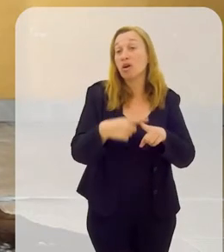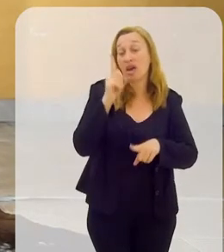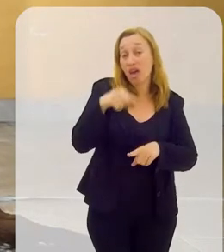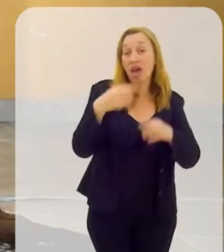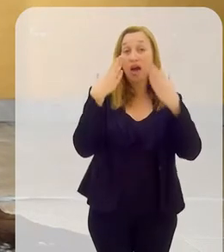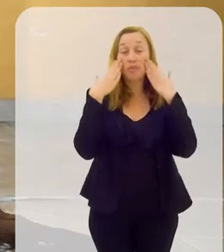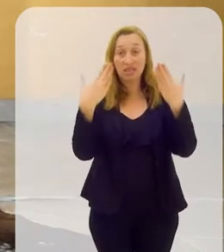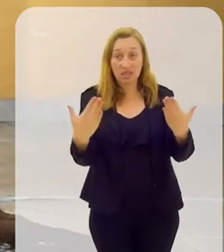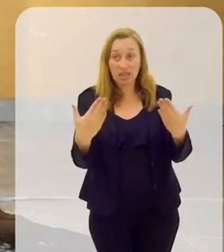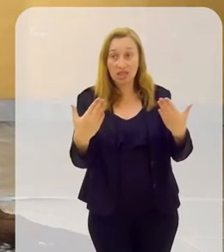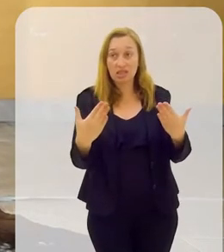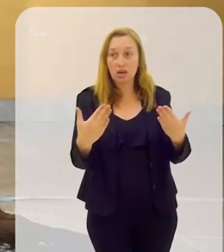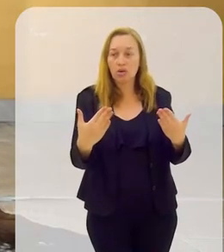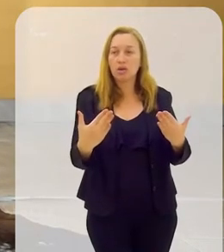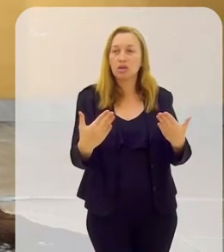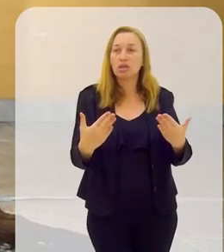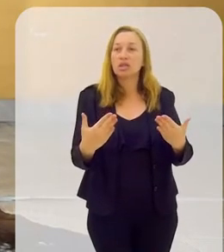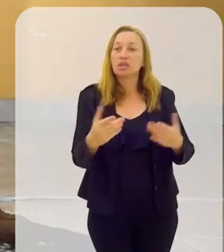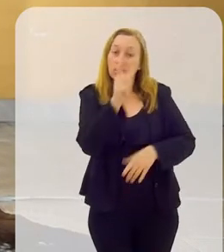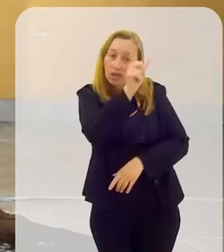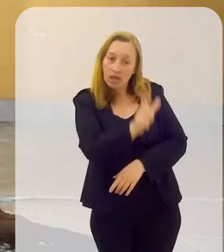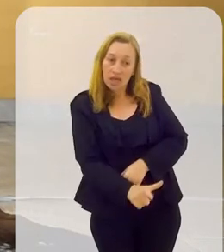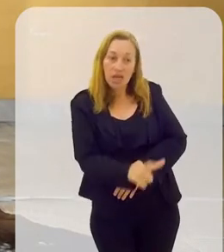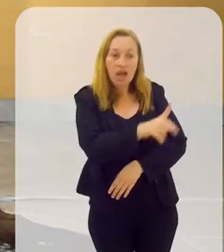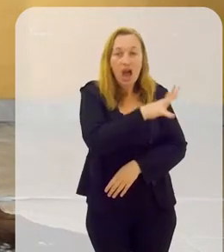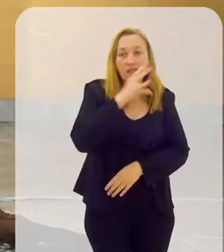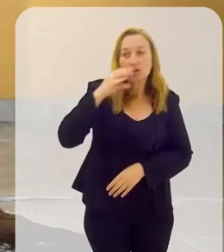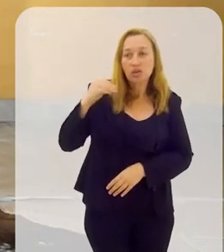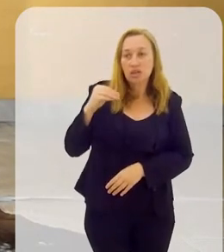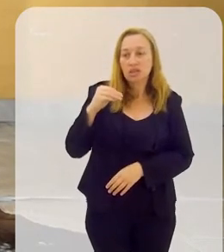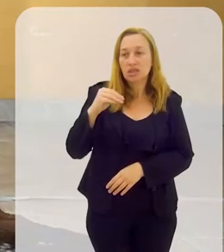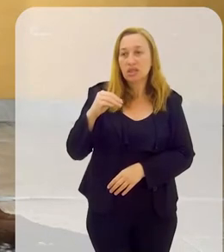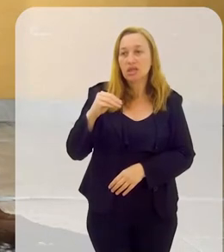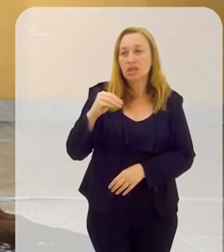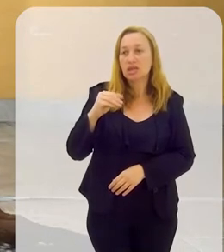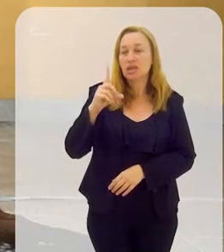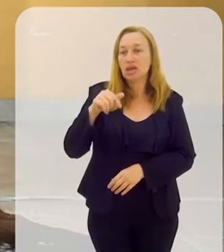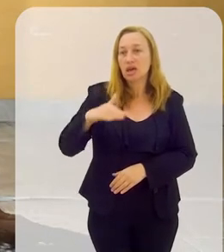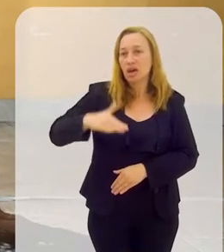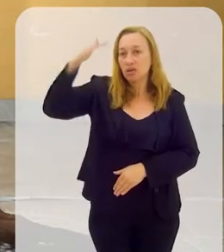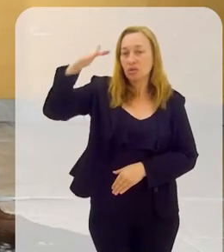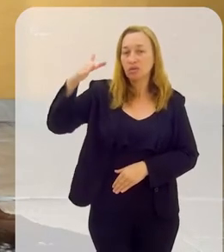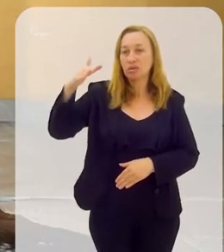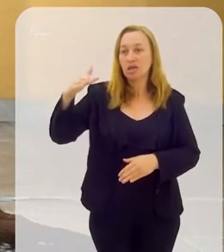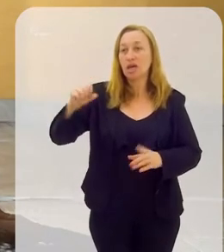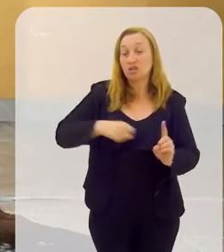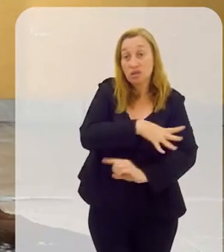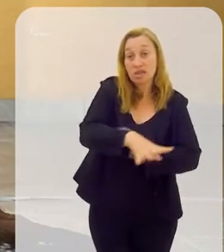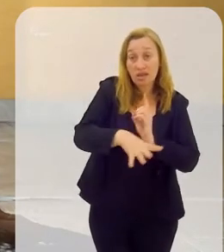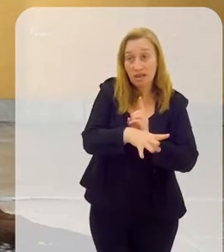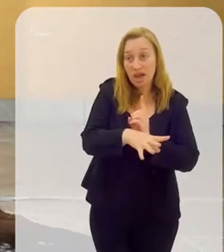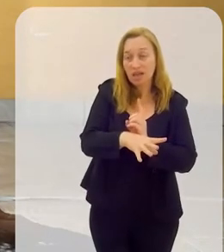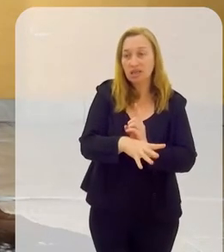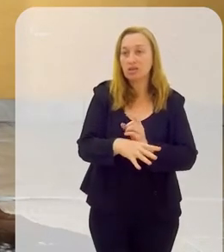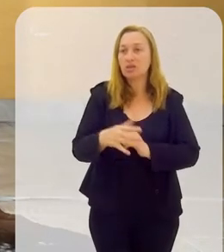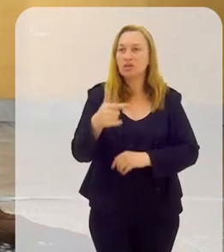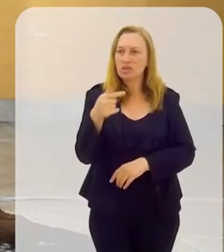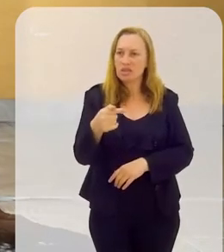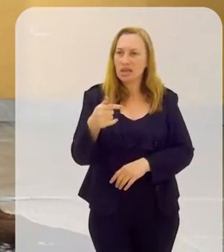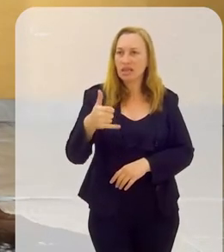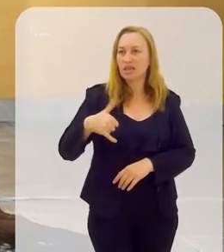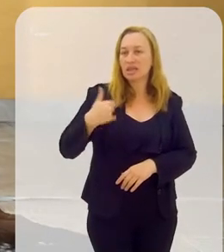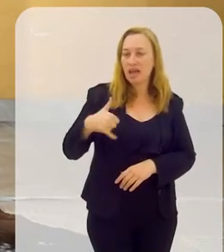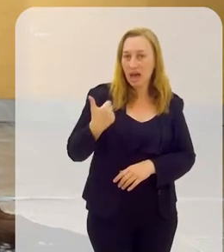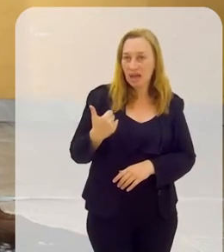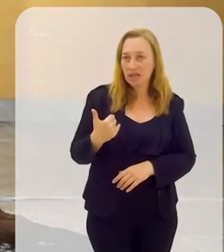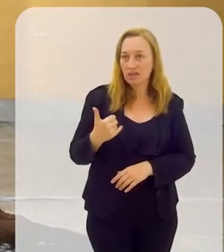porque é a apresentação daquele adolescente que se torna adulto à sociedade. A partir dos sete anos,